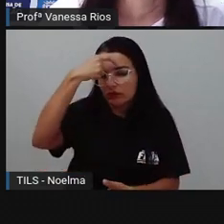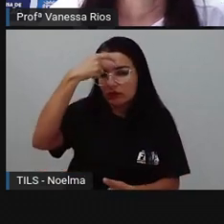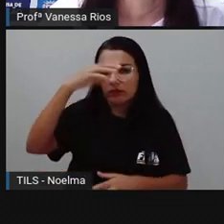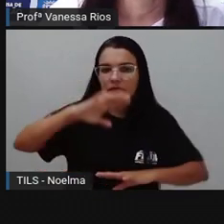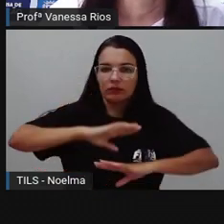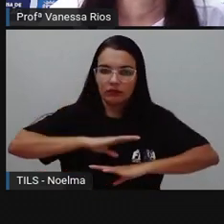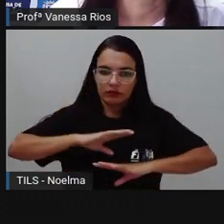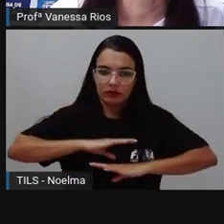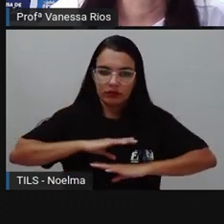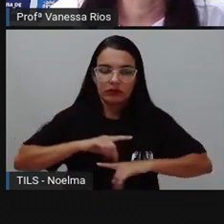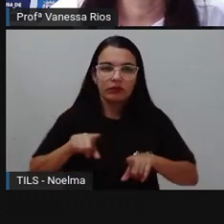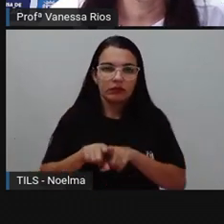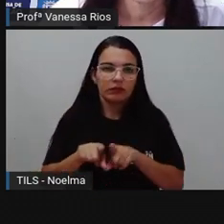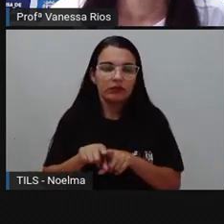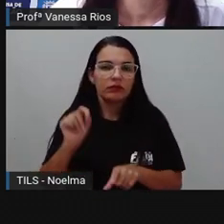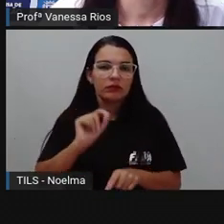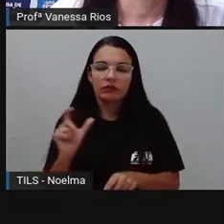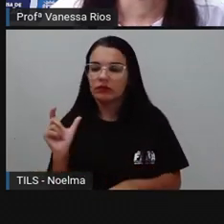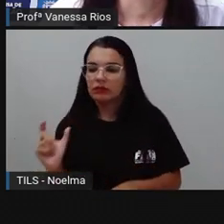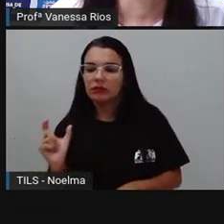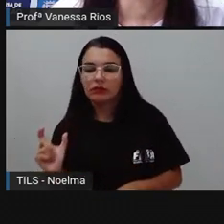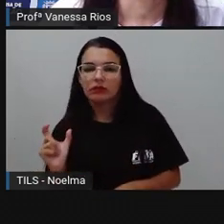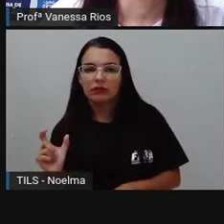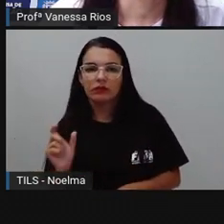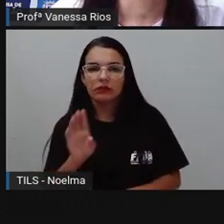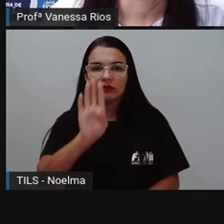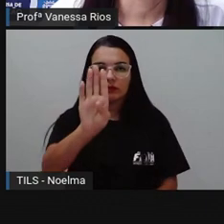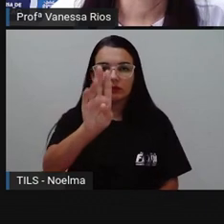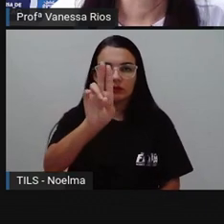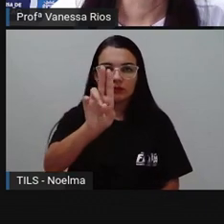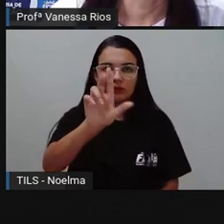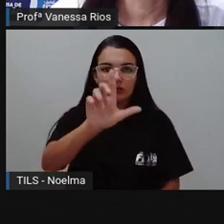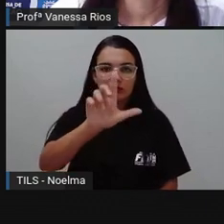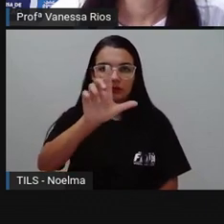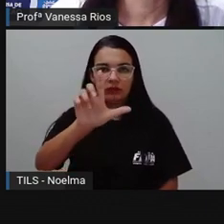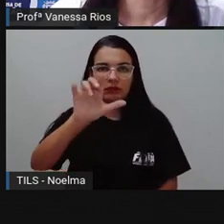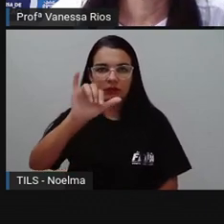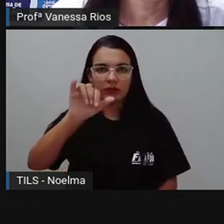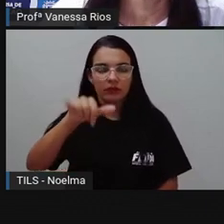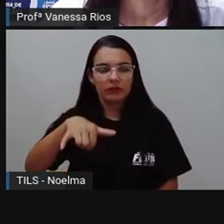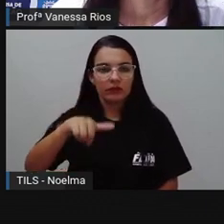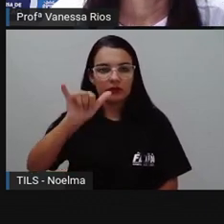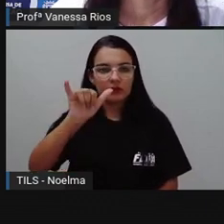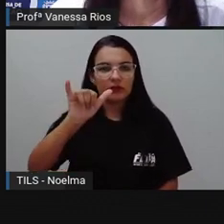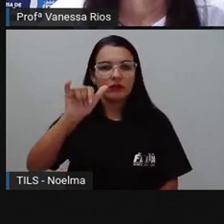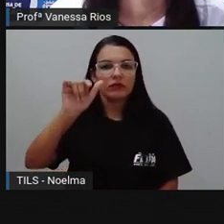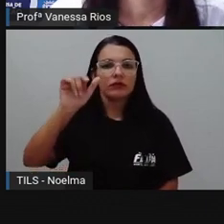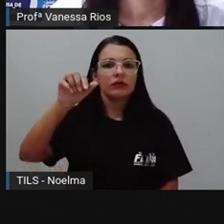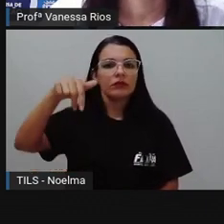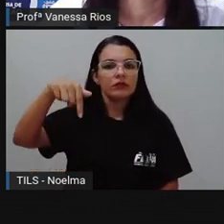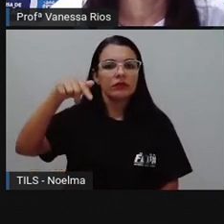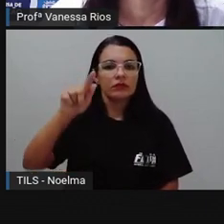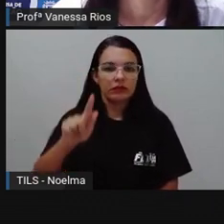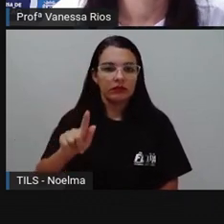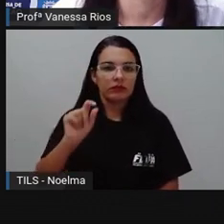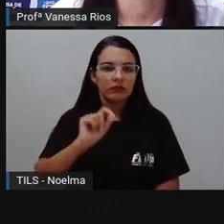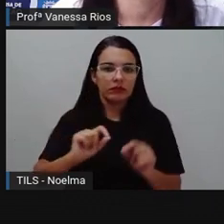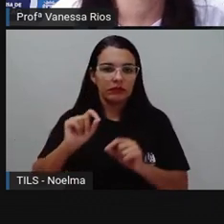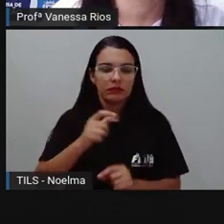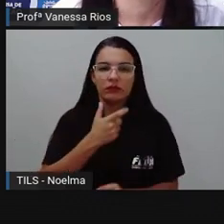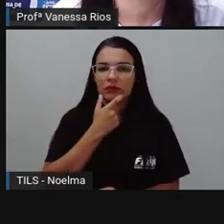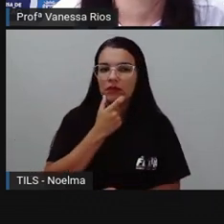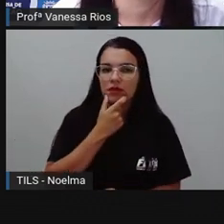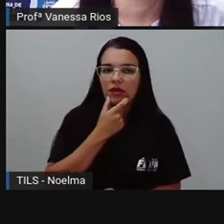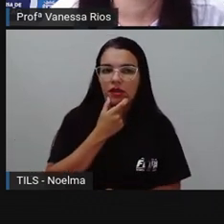surgiu a partir do inglês bully, palavra que significa tirano, brigão ou valentão na